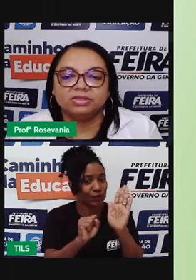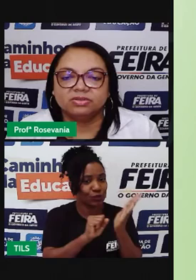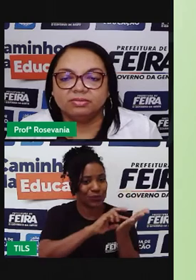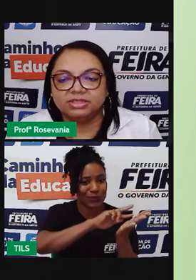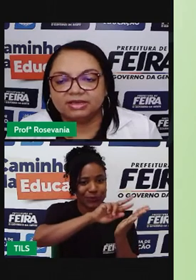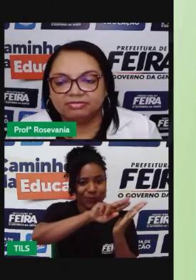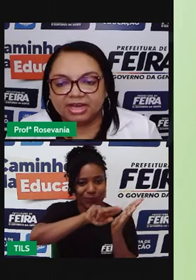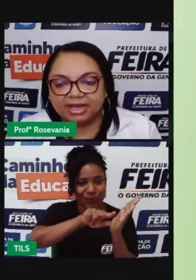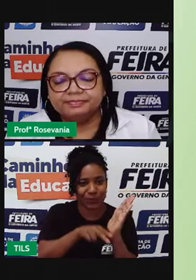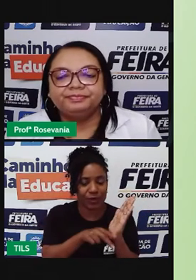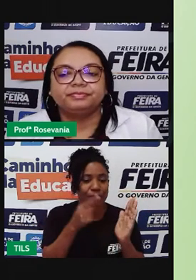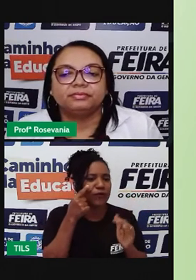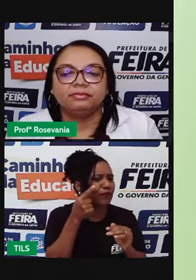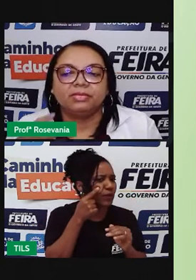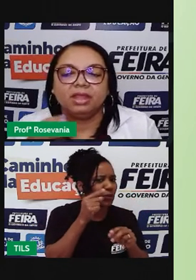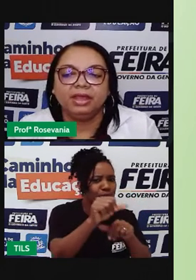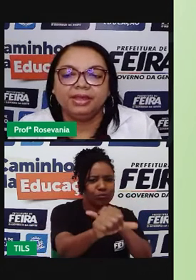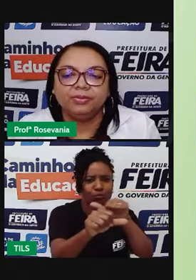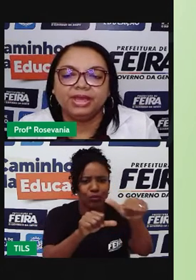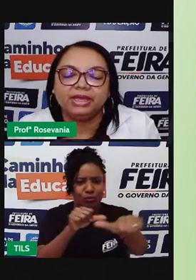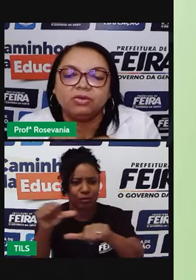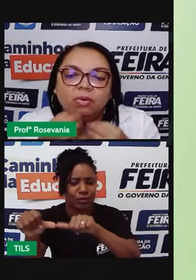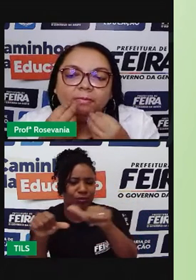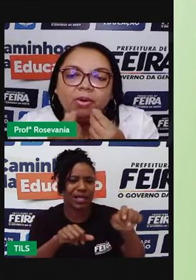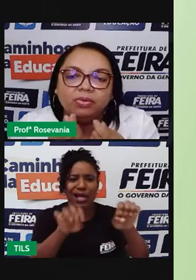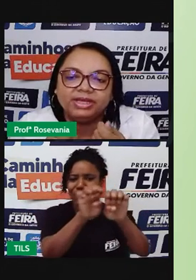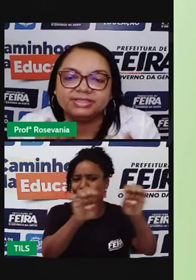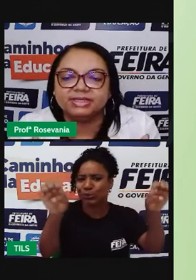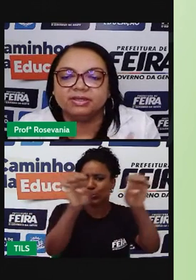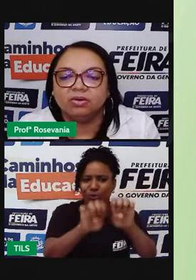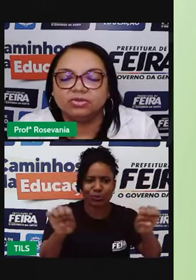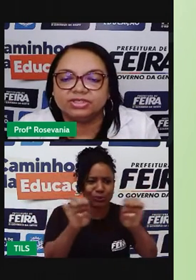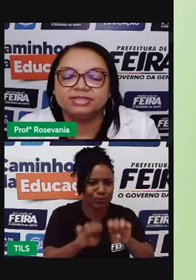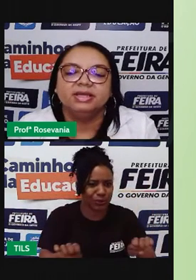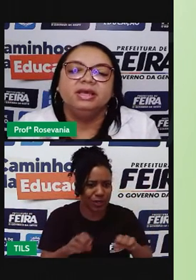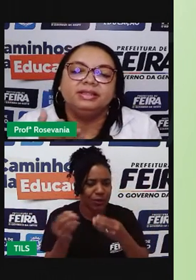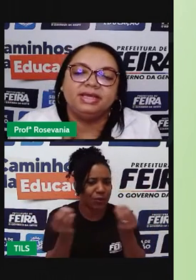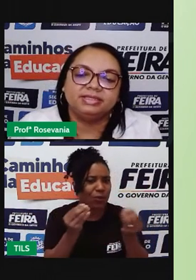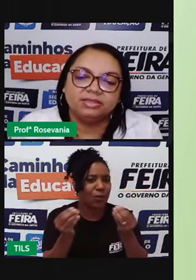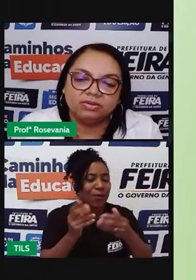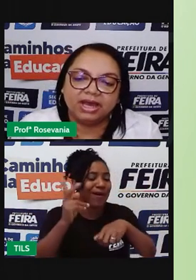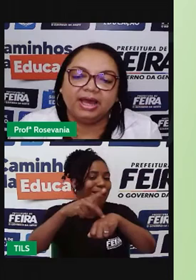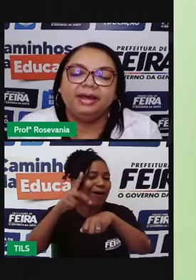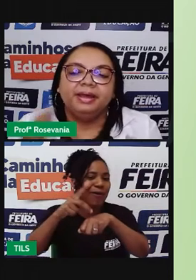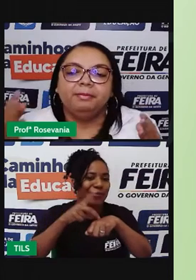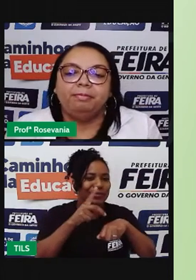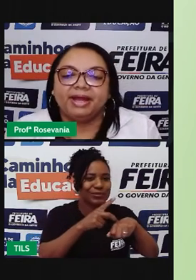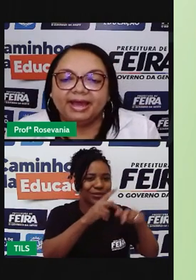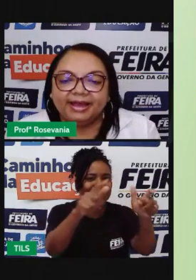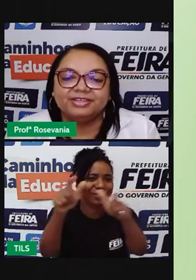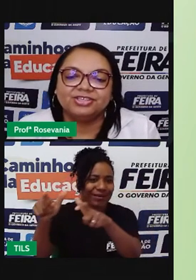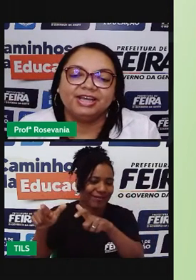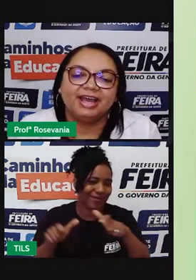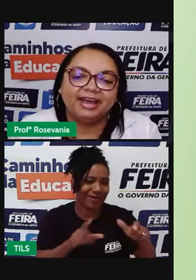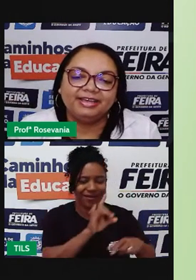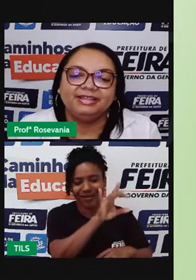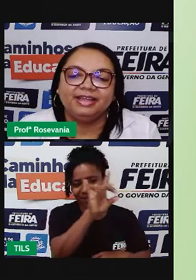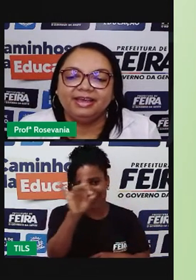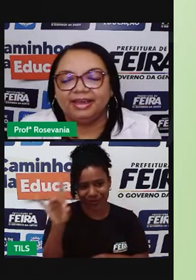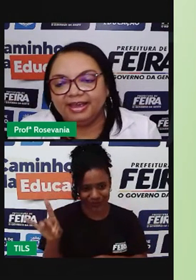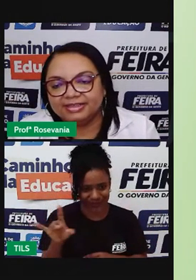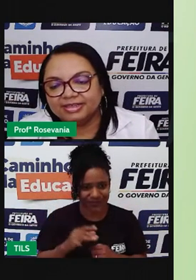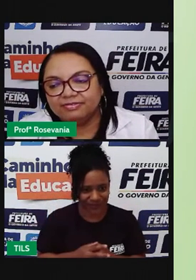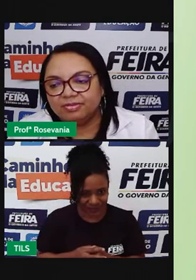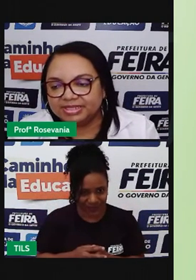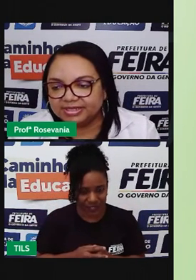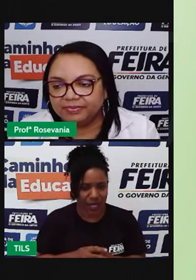agora começou a observar o que que compõem essas rochas desse lugar para chegar e